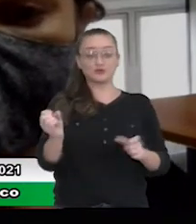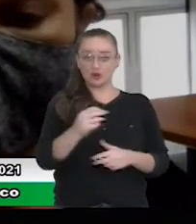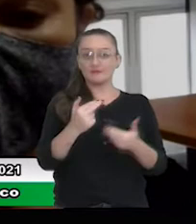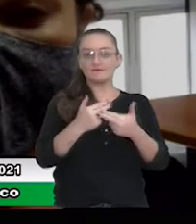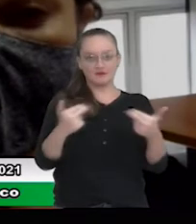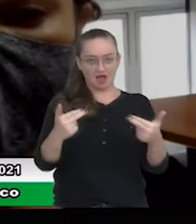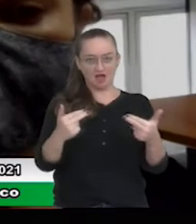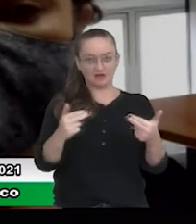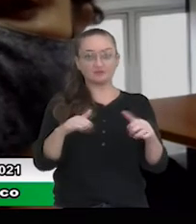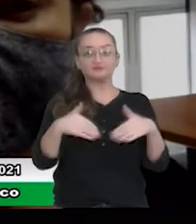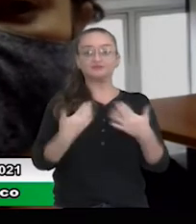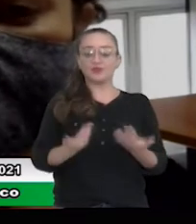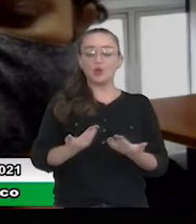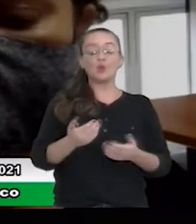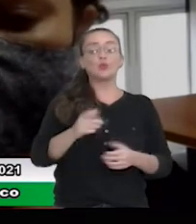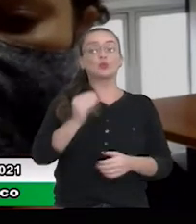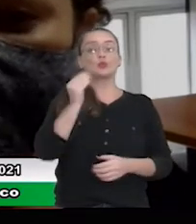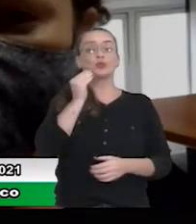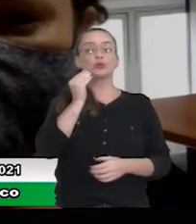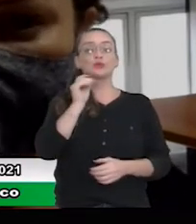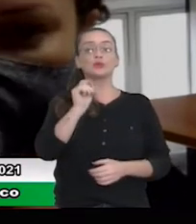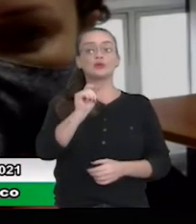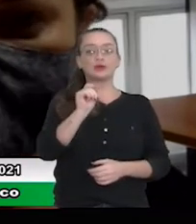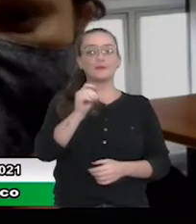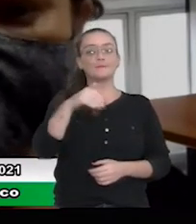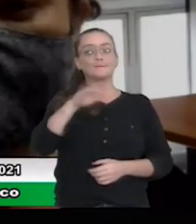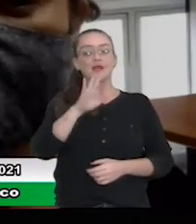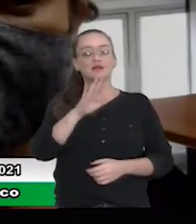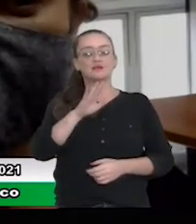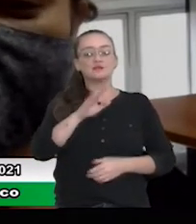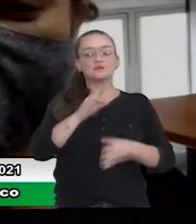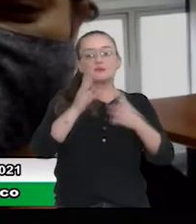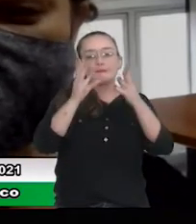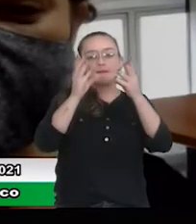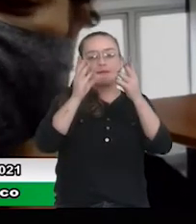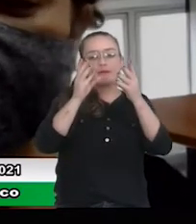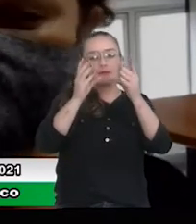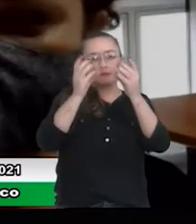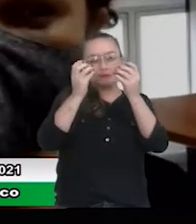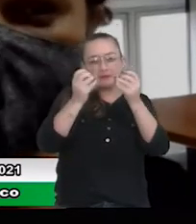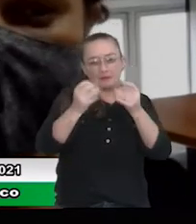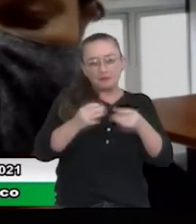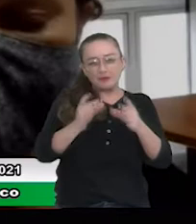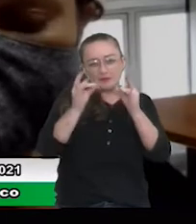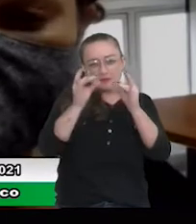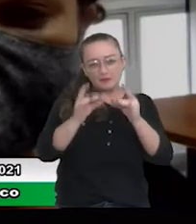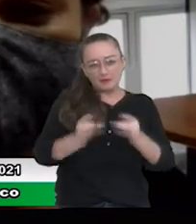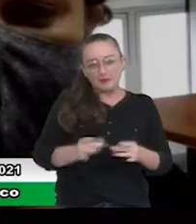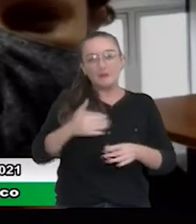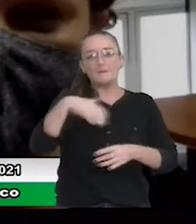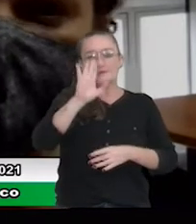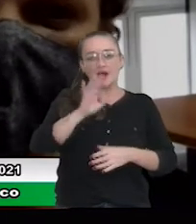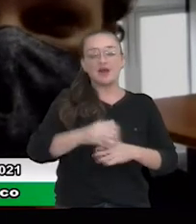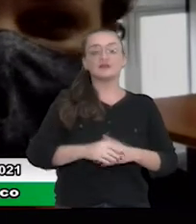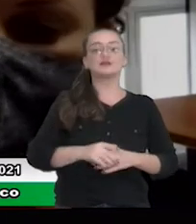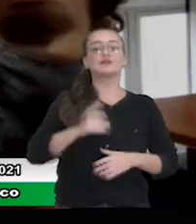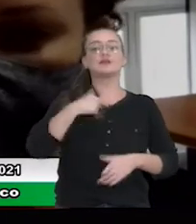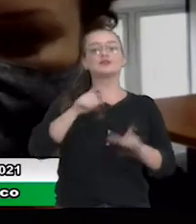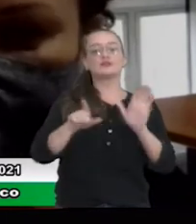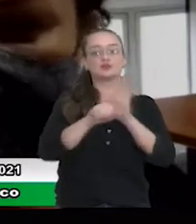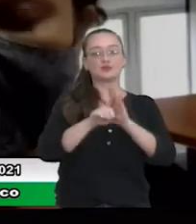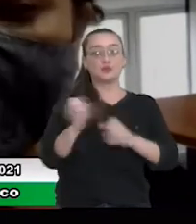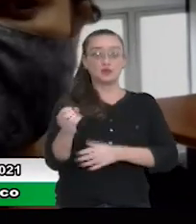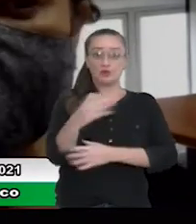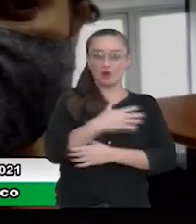eu tentei deixar ela mais didática, porque sempre nas primeiras apresentações de legislaturas